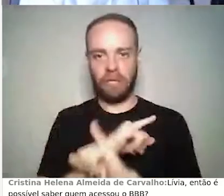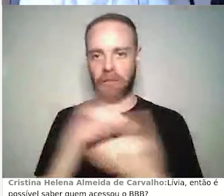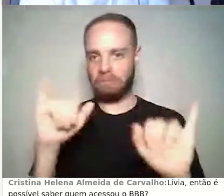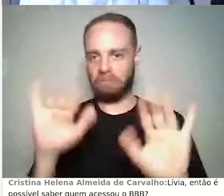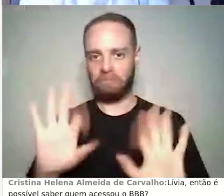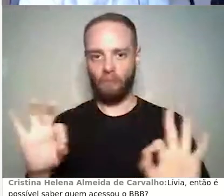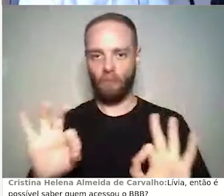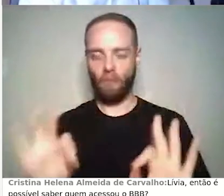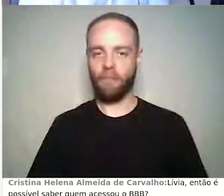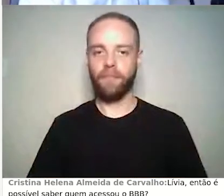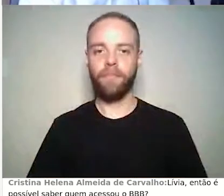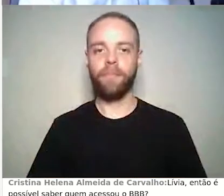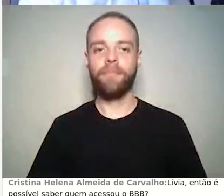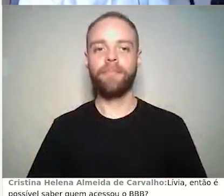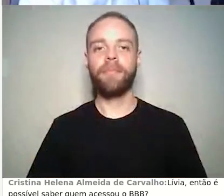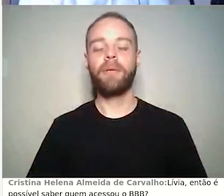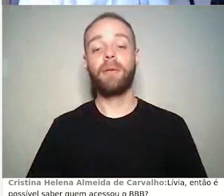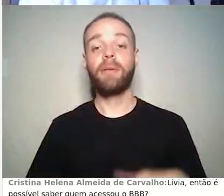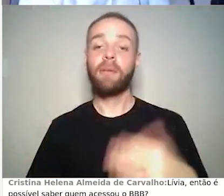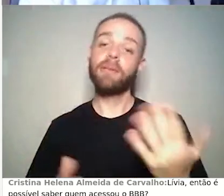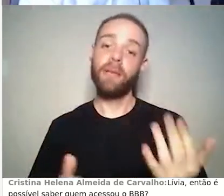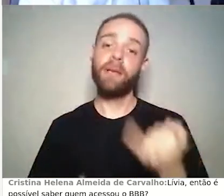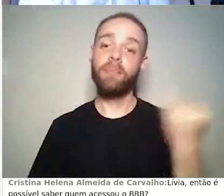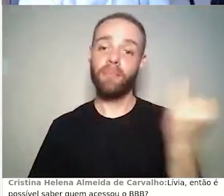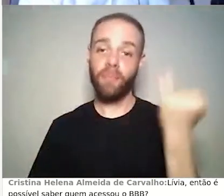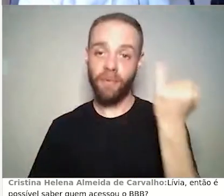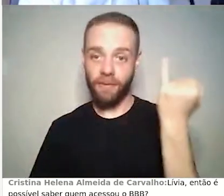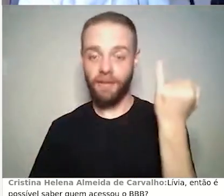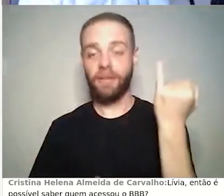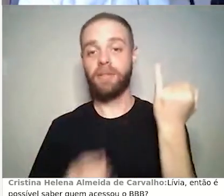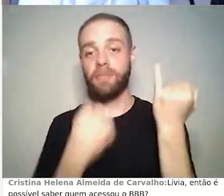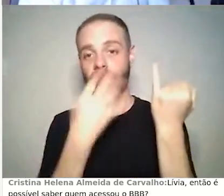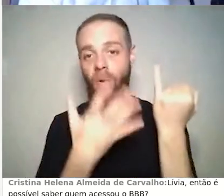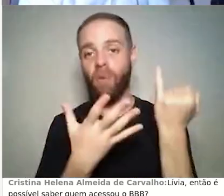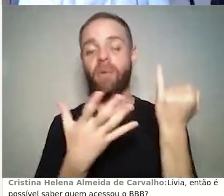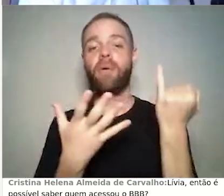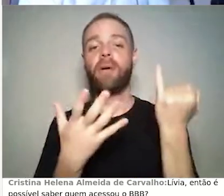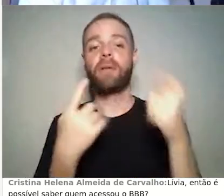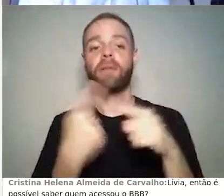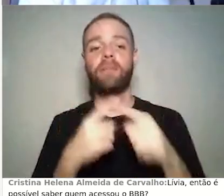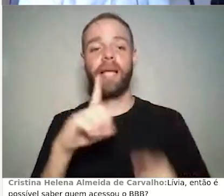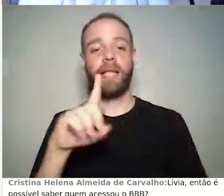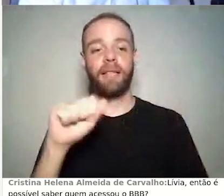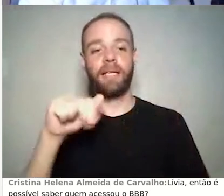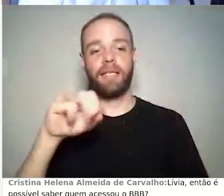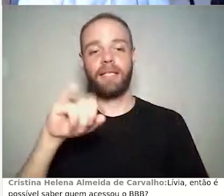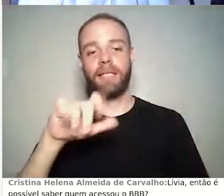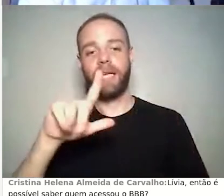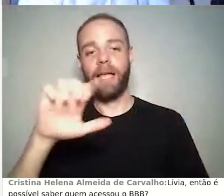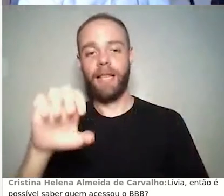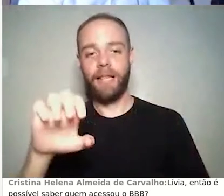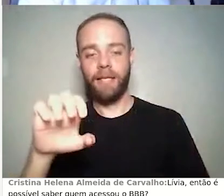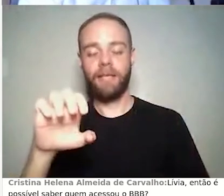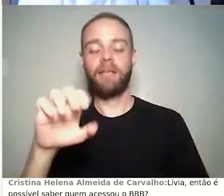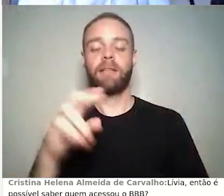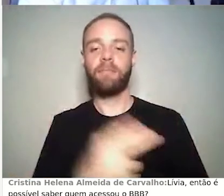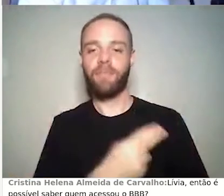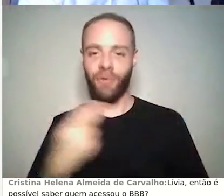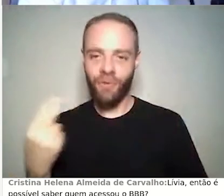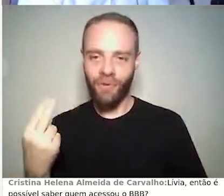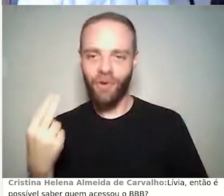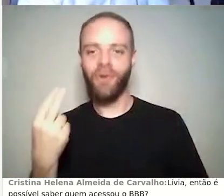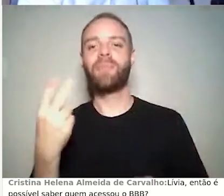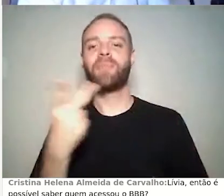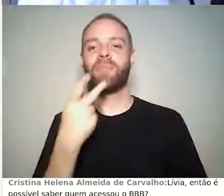importante, vou fazer propaganda de novo do nosso curso, a Daniela está aqui também, a Lívia falou o meu nome, tem que falar o nome da Dani, da